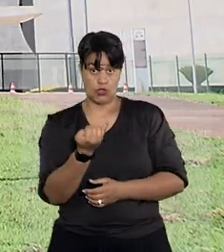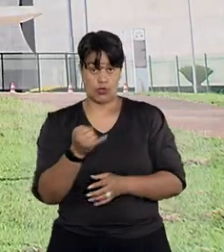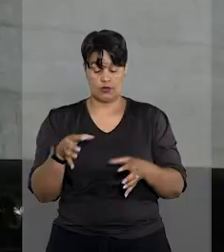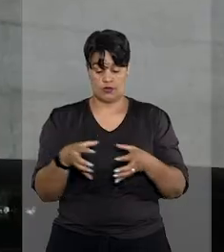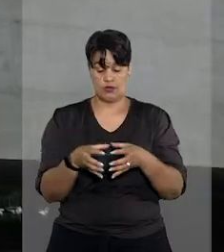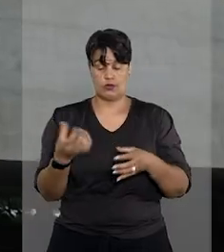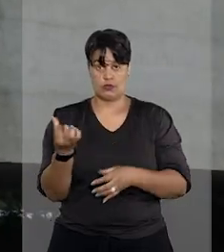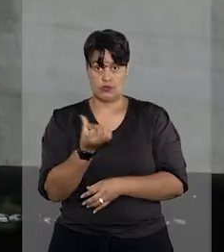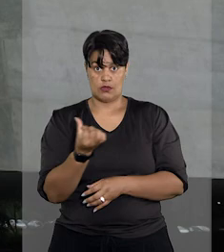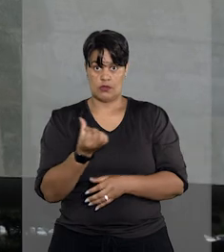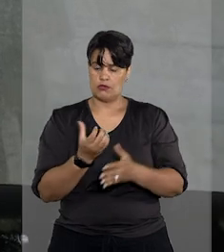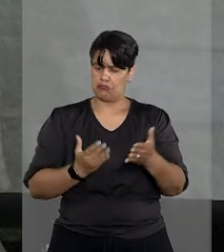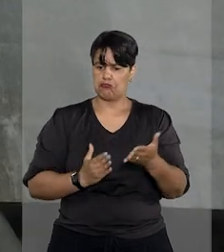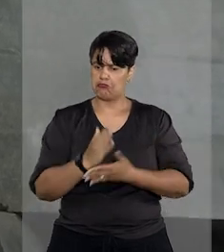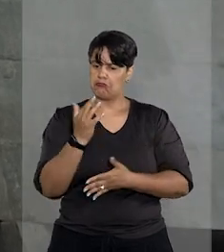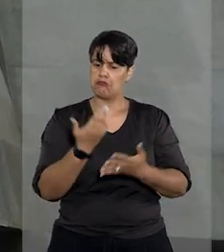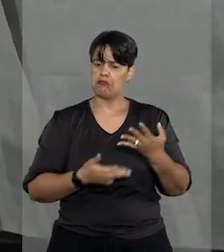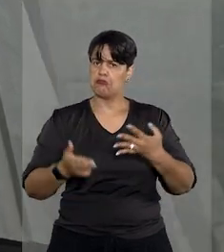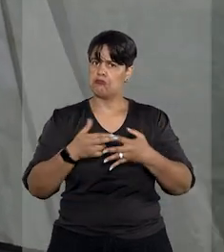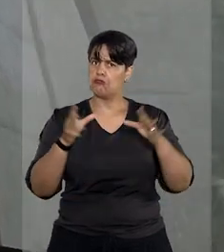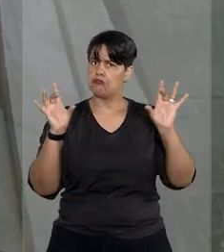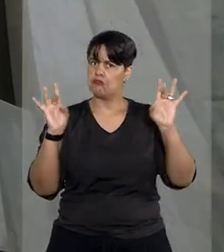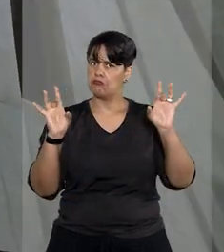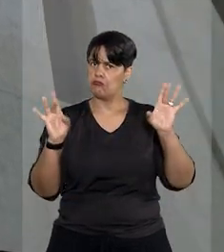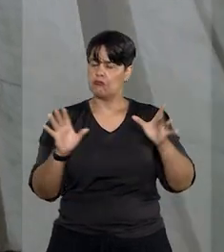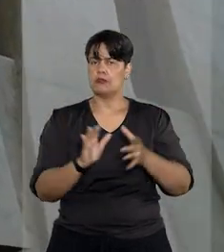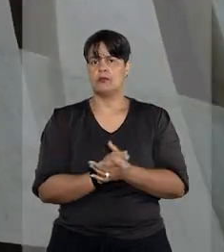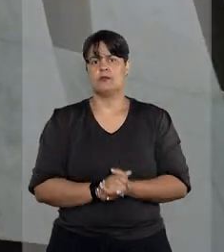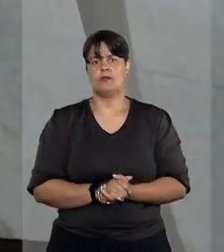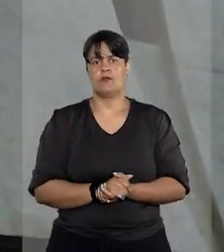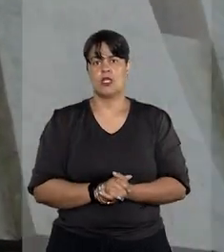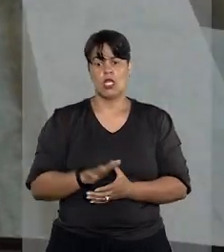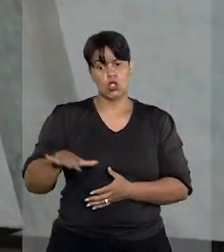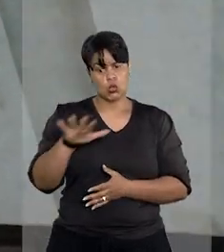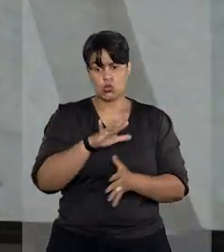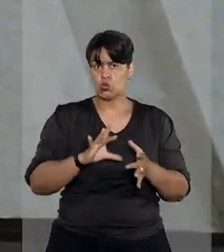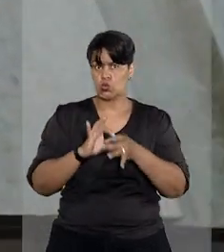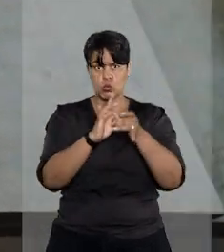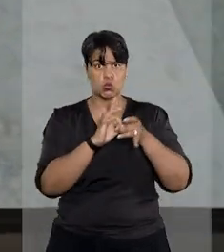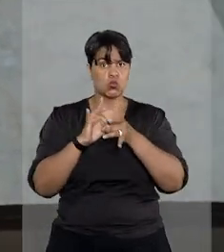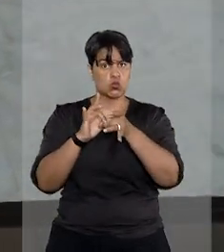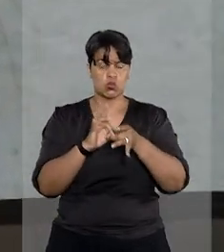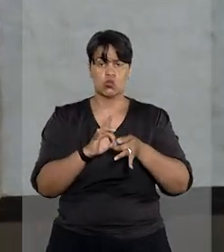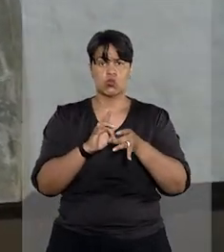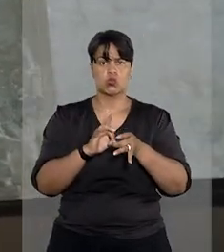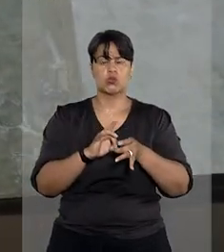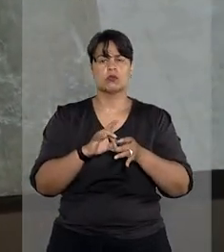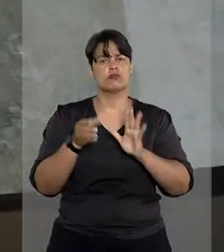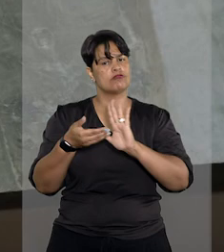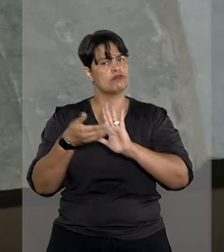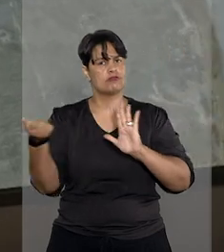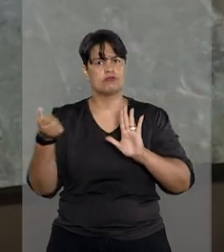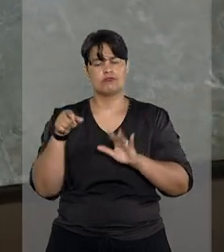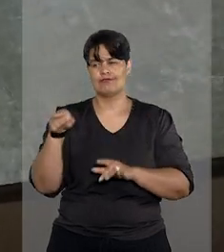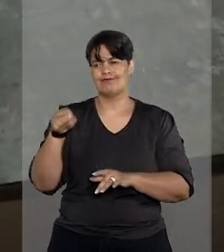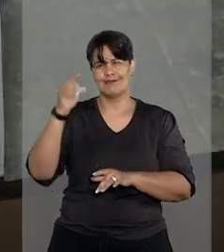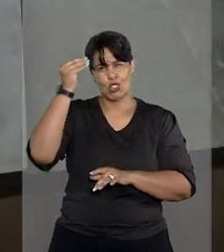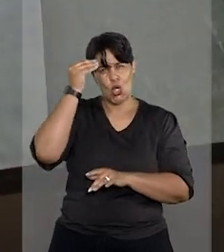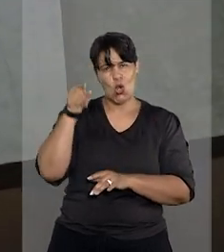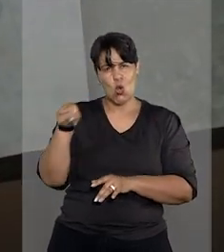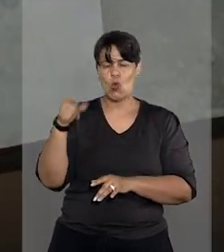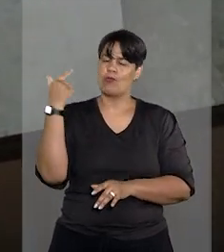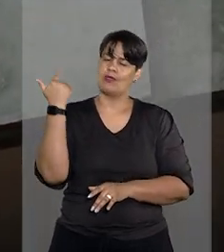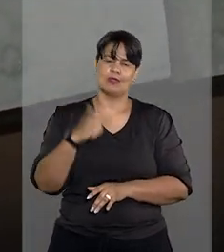a sexta turma deu provimento ao recurso especial da defesa. De forma unânime, o colegiado excluiu a avaliação negativa da